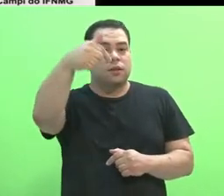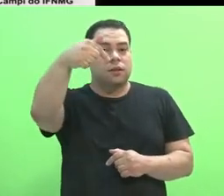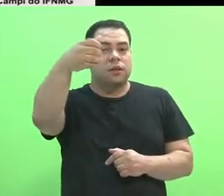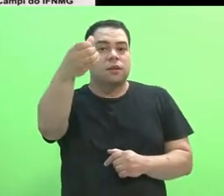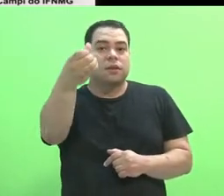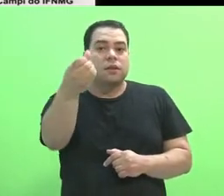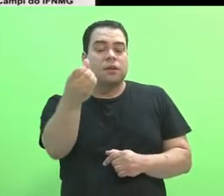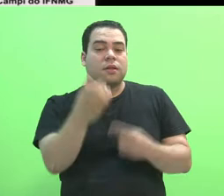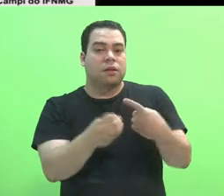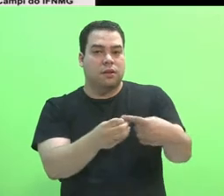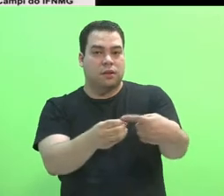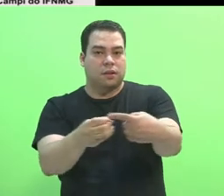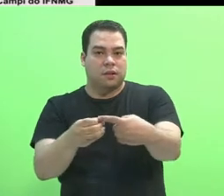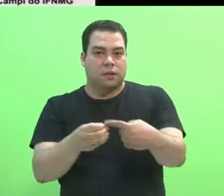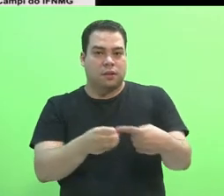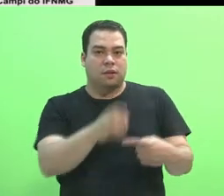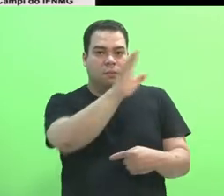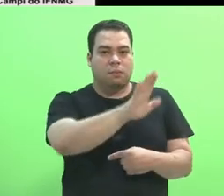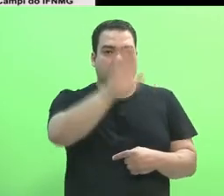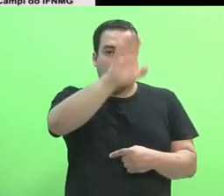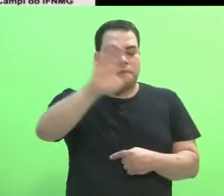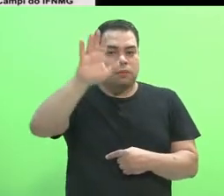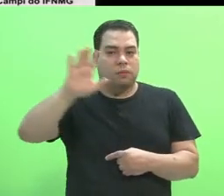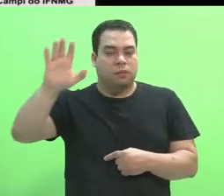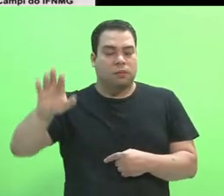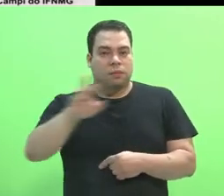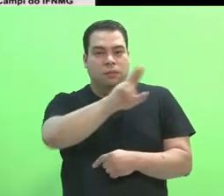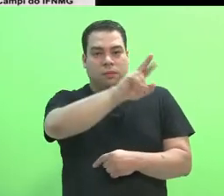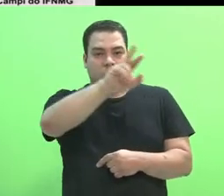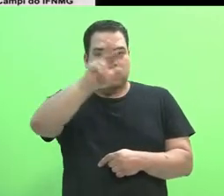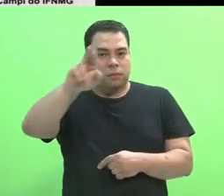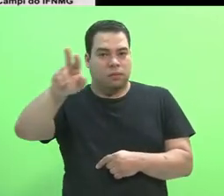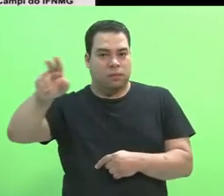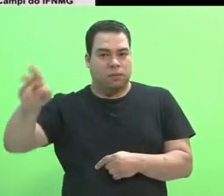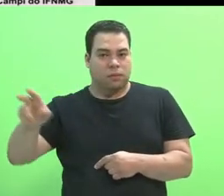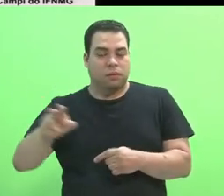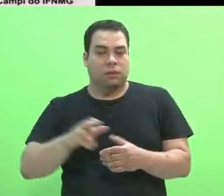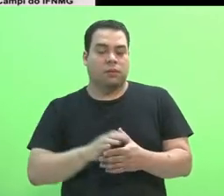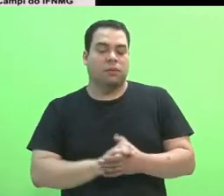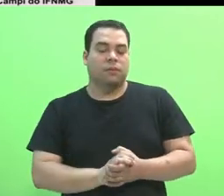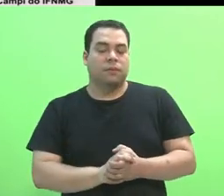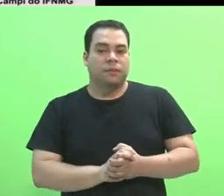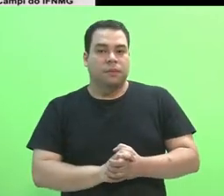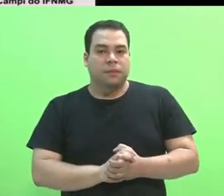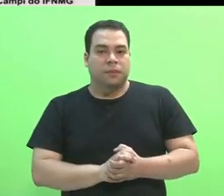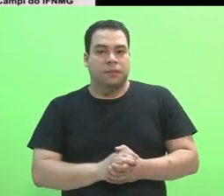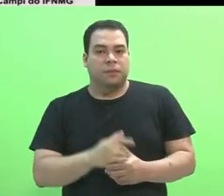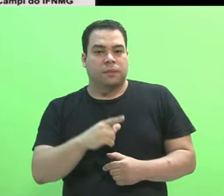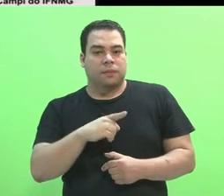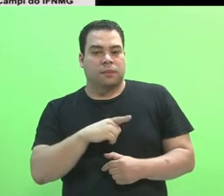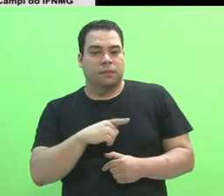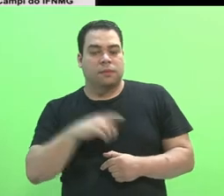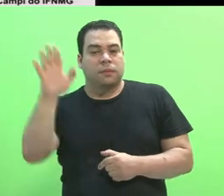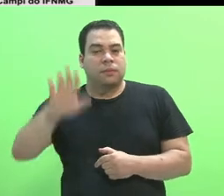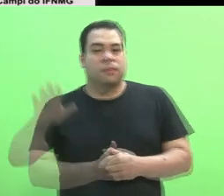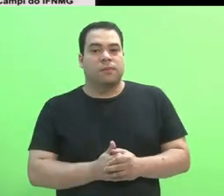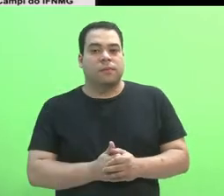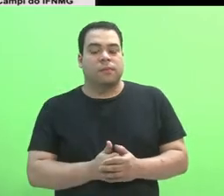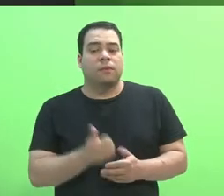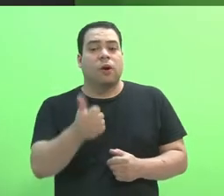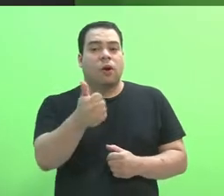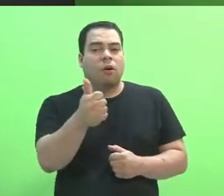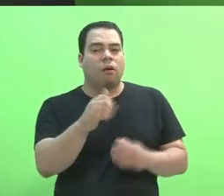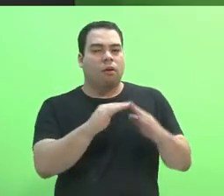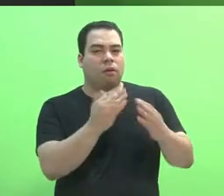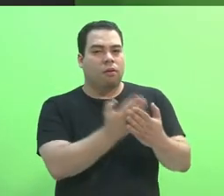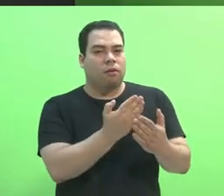municípios das mesorregiões Norte e Noroeste de Minas e do Vale do Jequitionha. Os